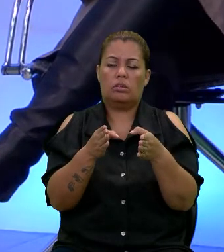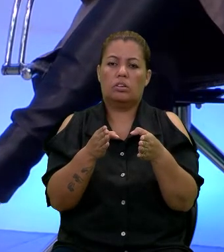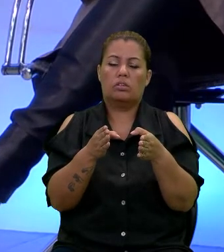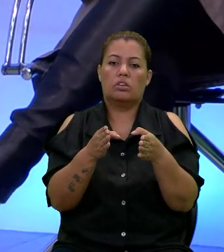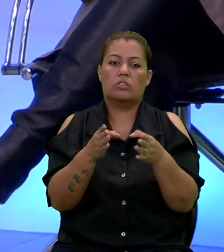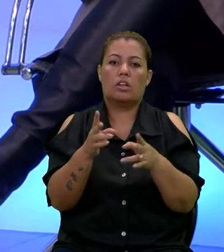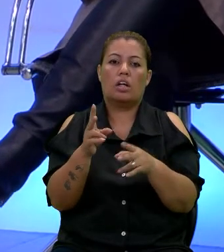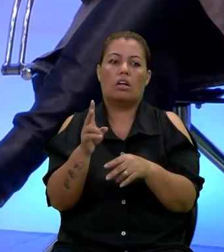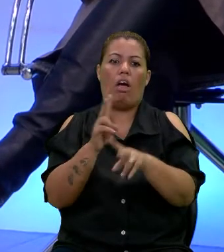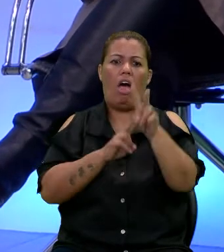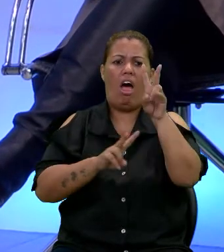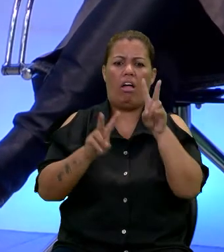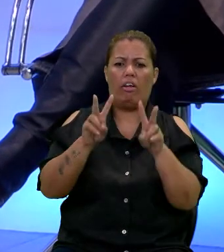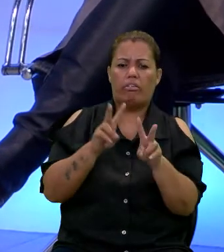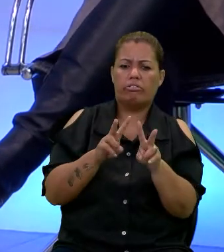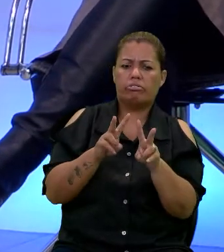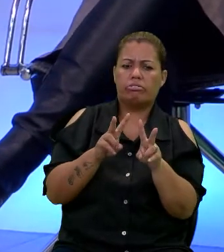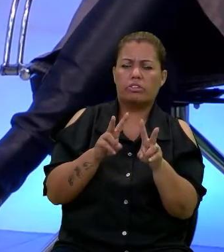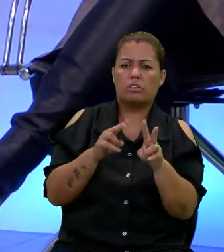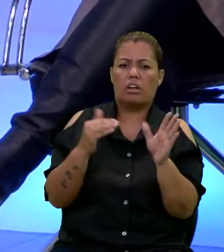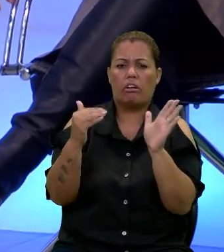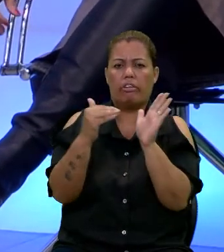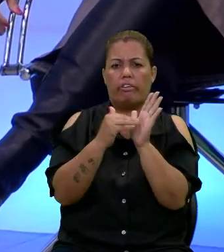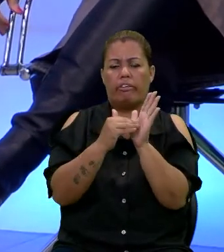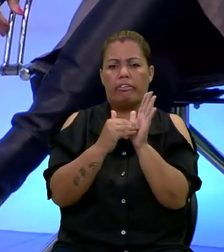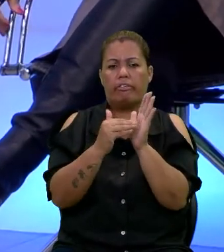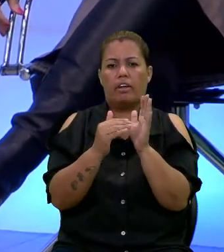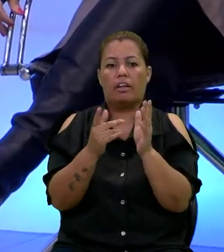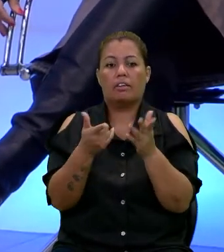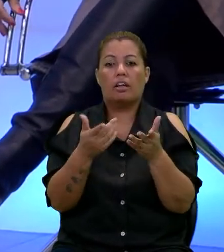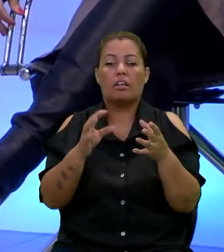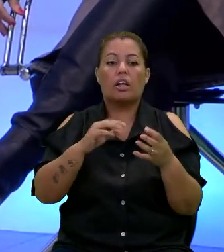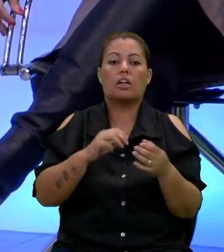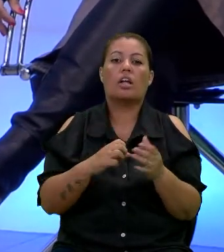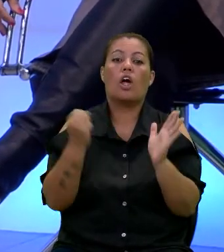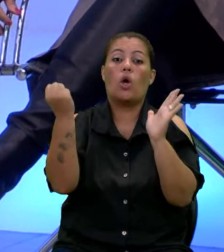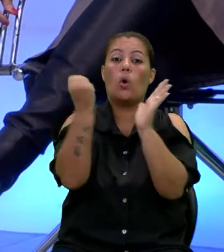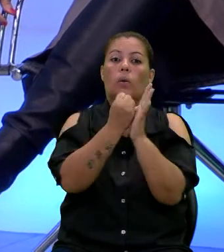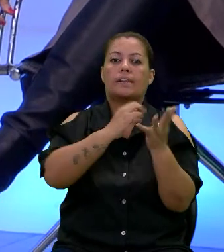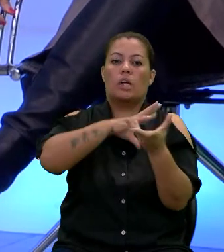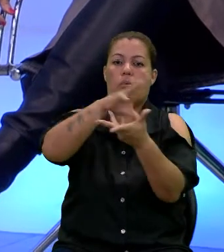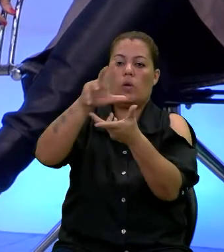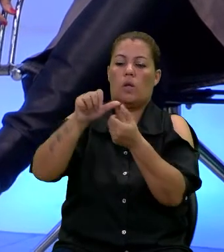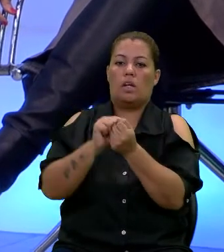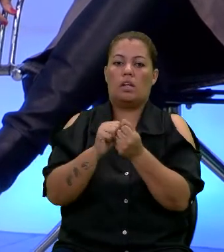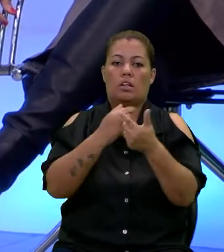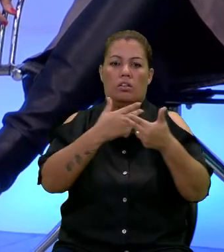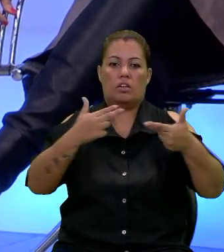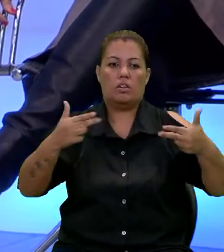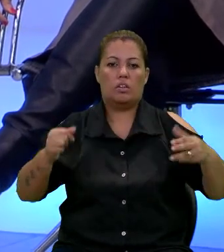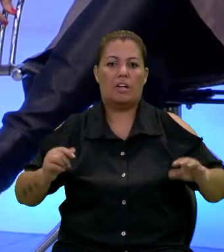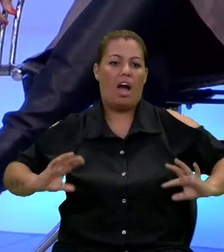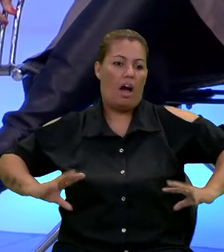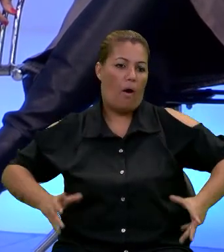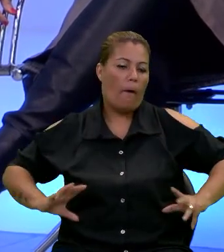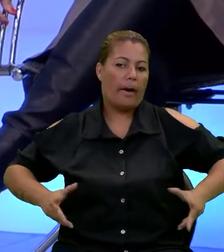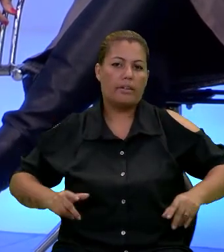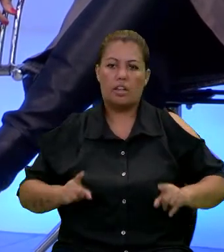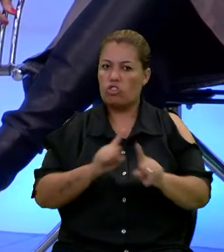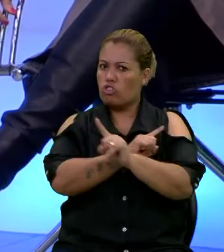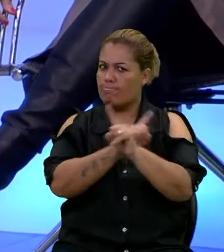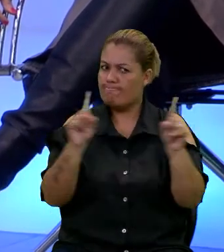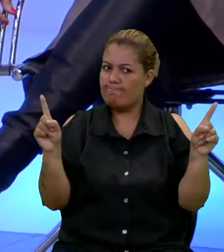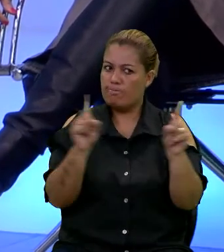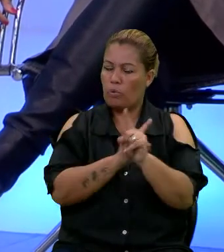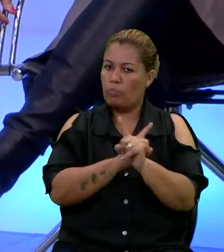e vislumbrar, até atender no símbolo internacional, a maioria das pessoas estão pensando, ah, é o cadeirante. Não, não